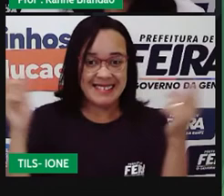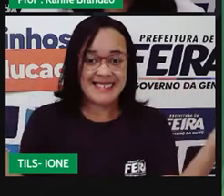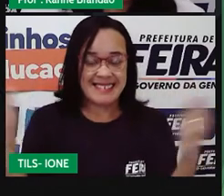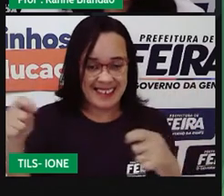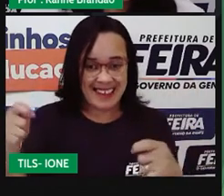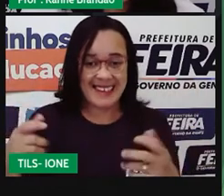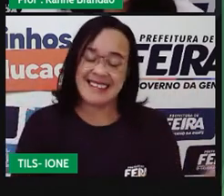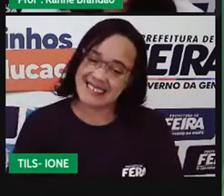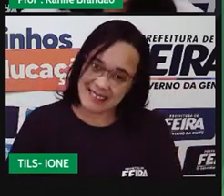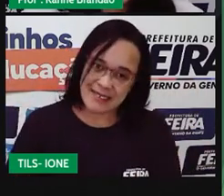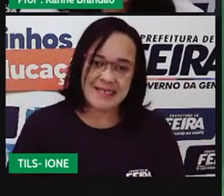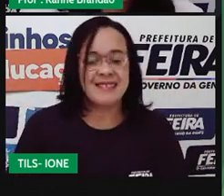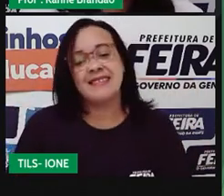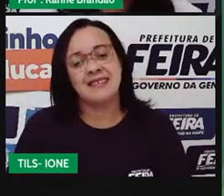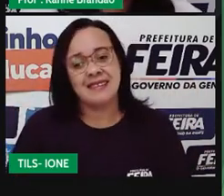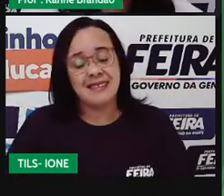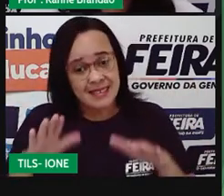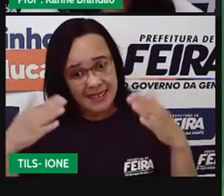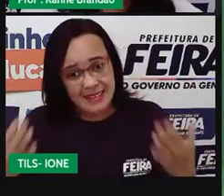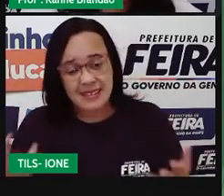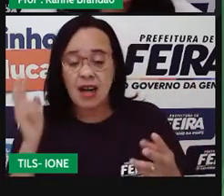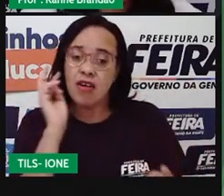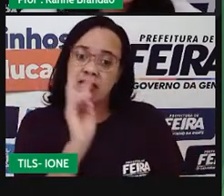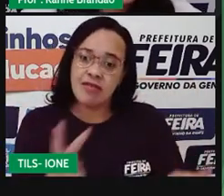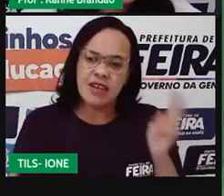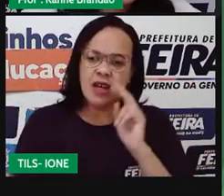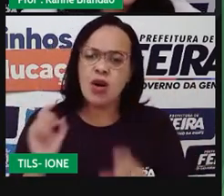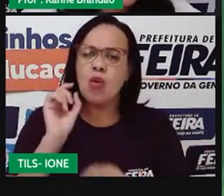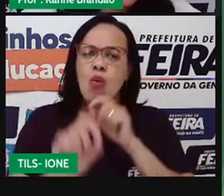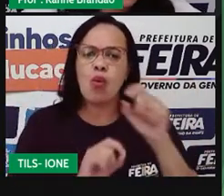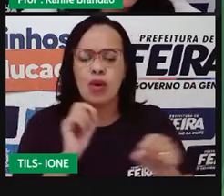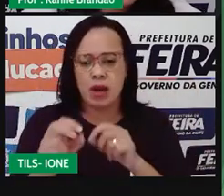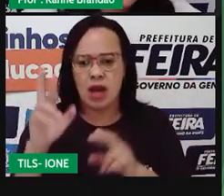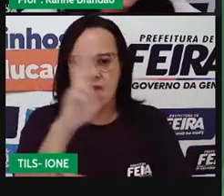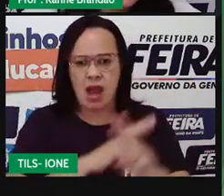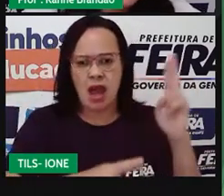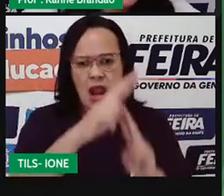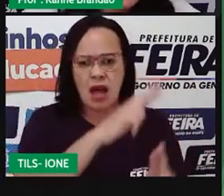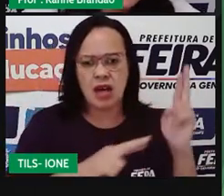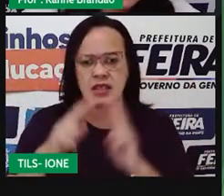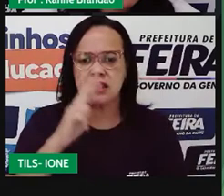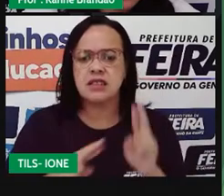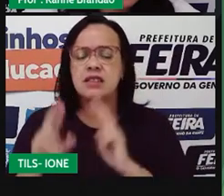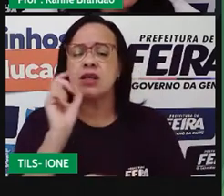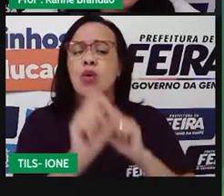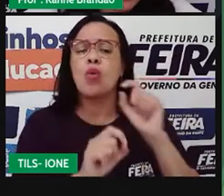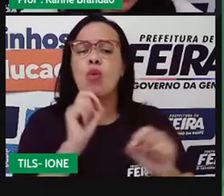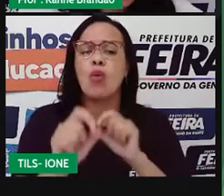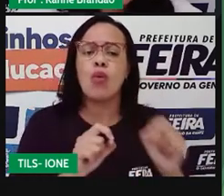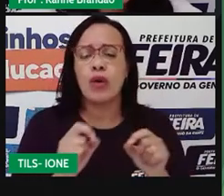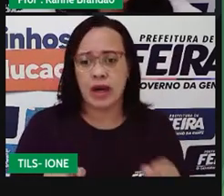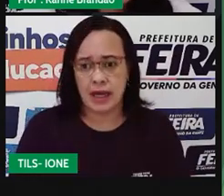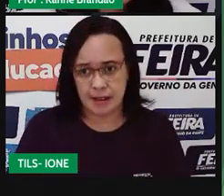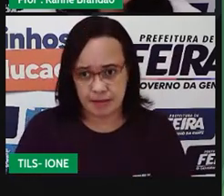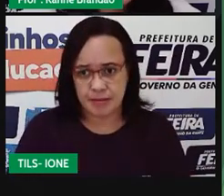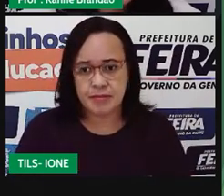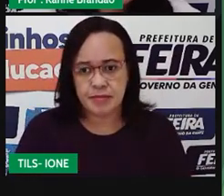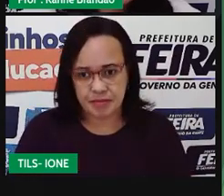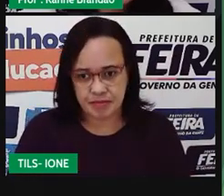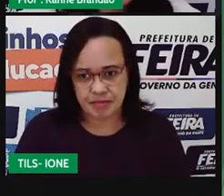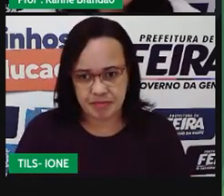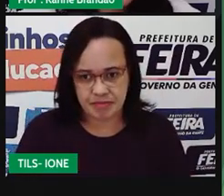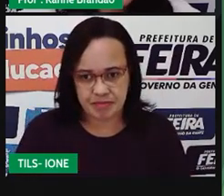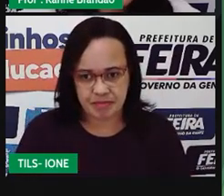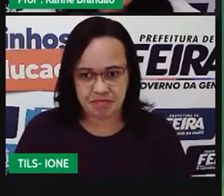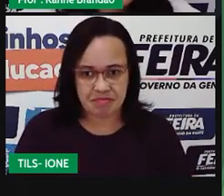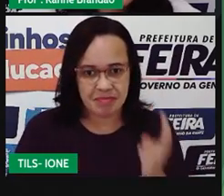E aí, então, nós vemos, né, uma outra relação ecológica. Que relação é essa, Pró? Olha bem pra isso aqui.